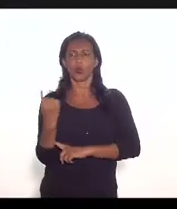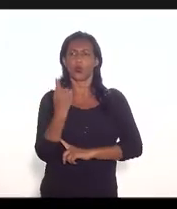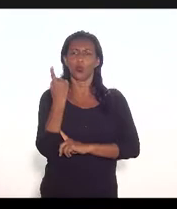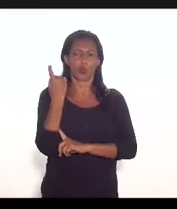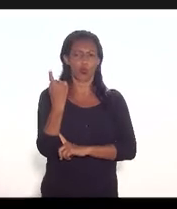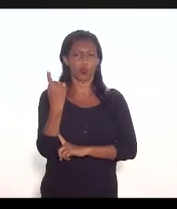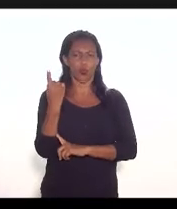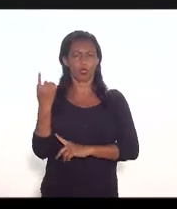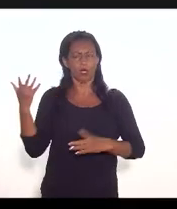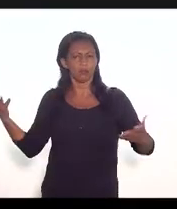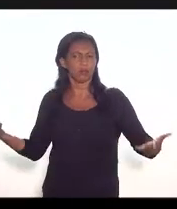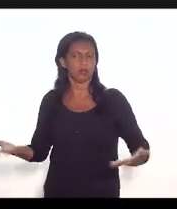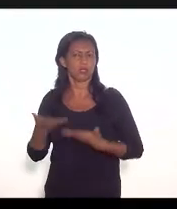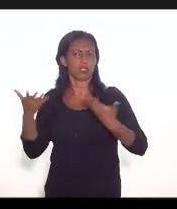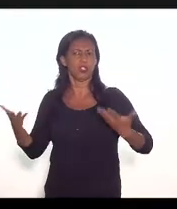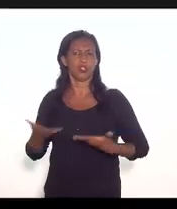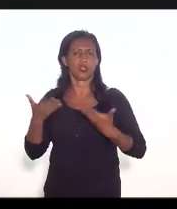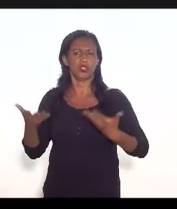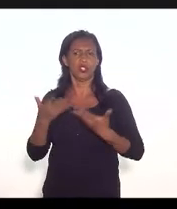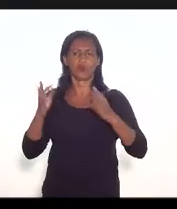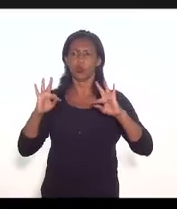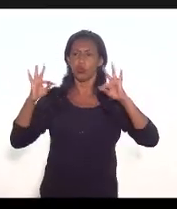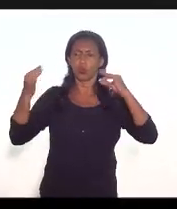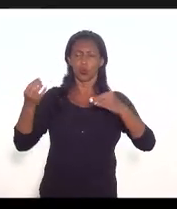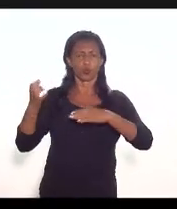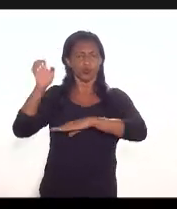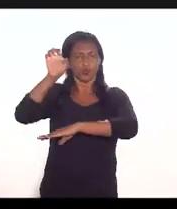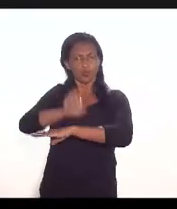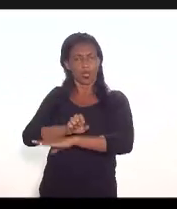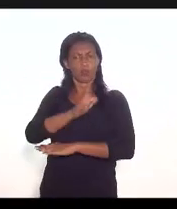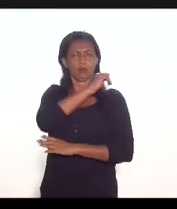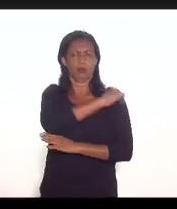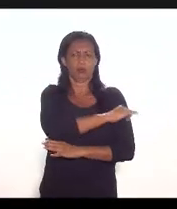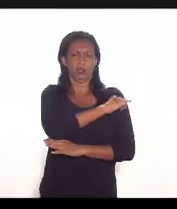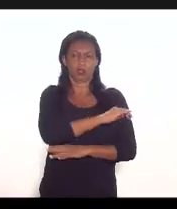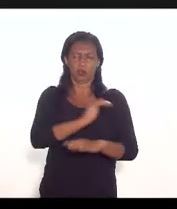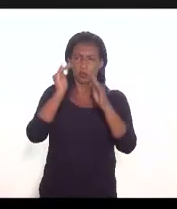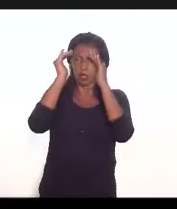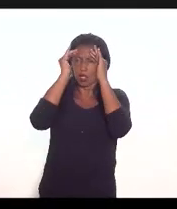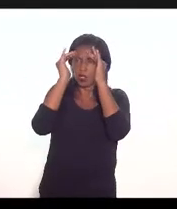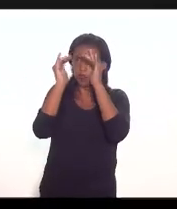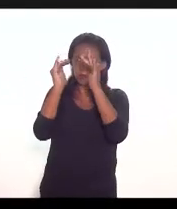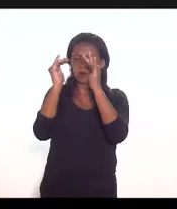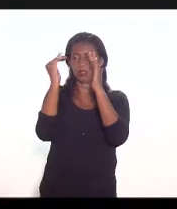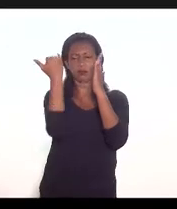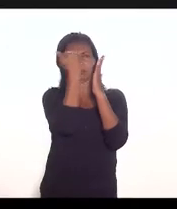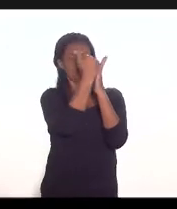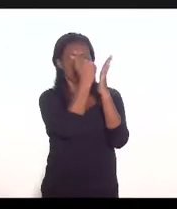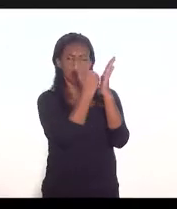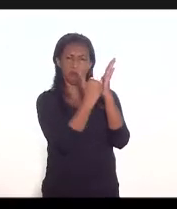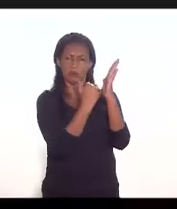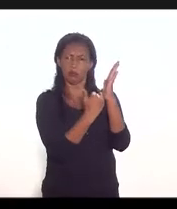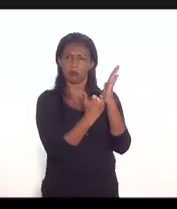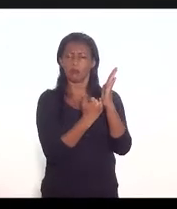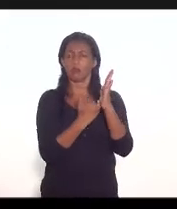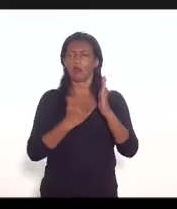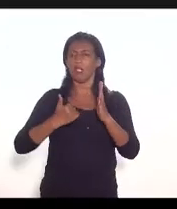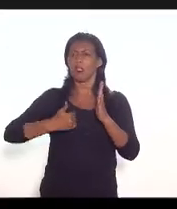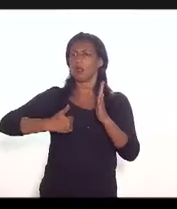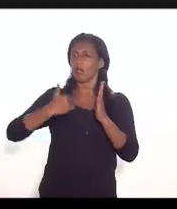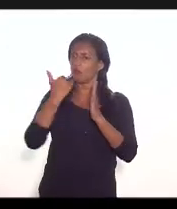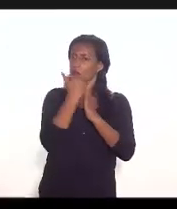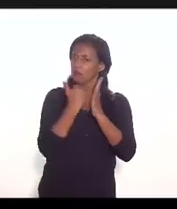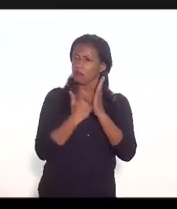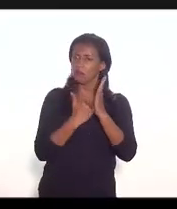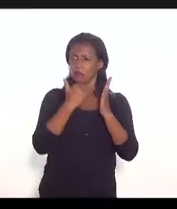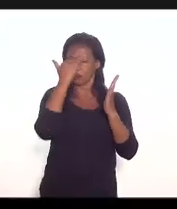que incentive todo o estado do Rio de Janeiro respeitando todas as questões legais e eu